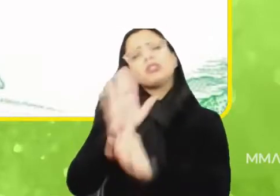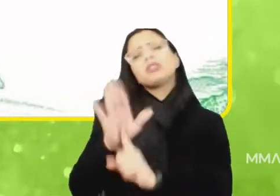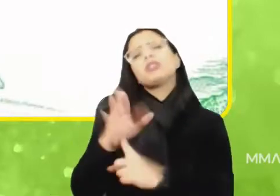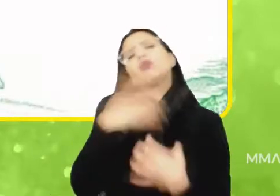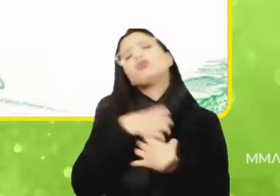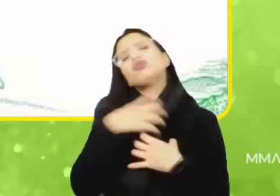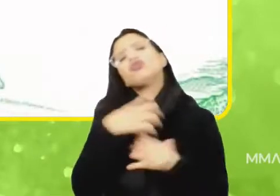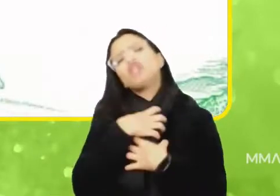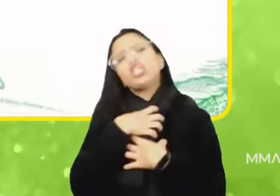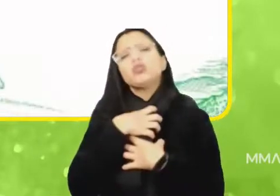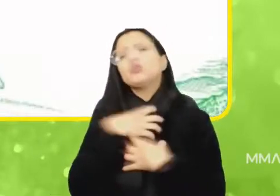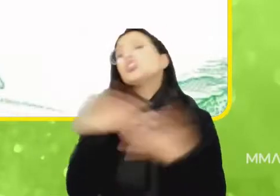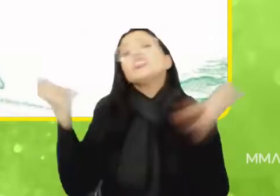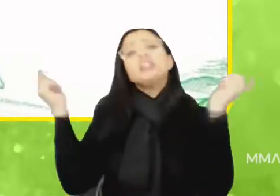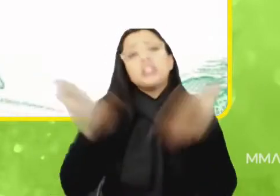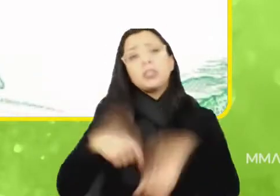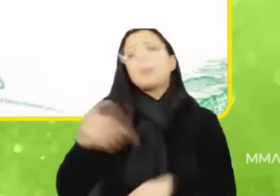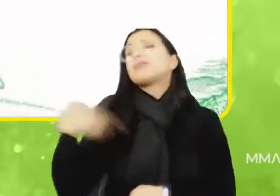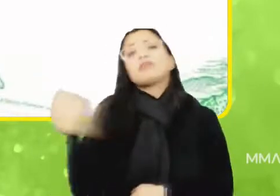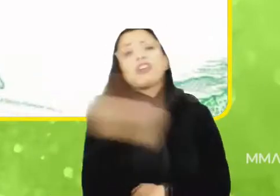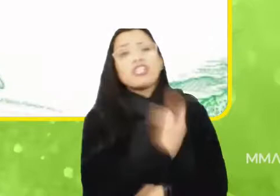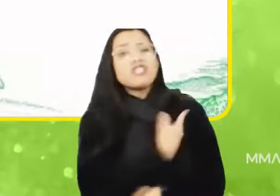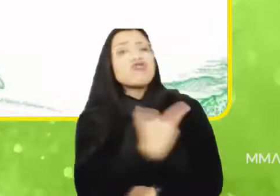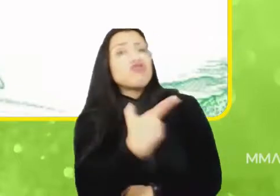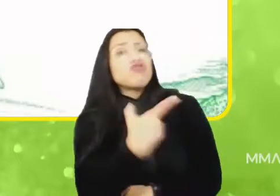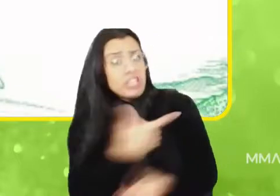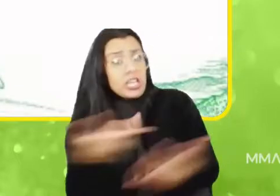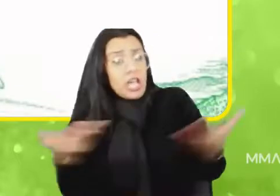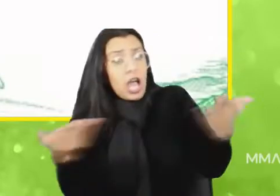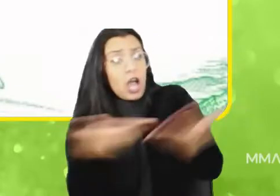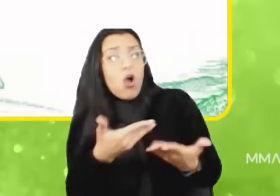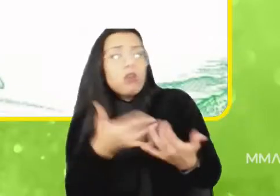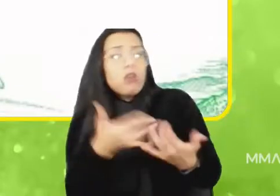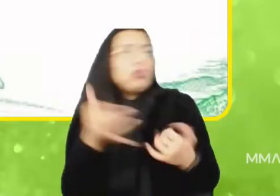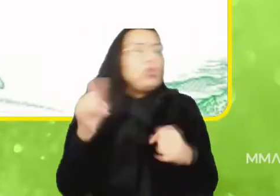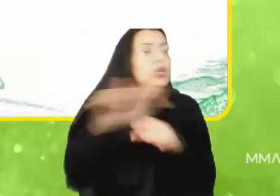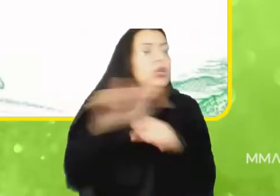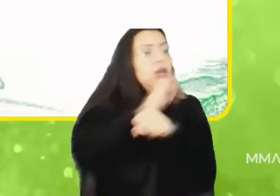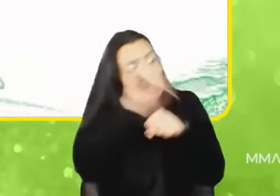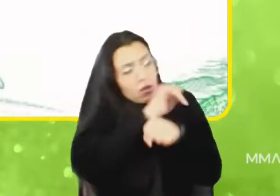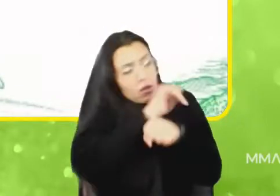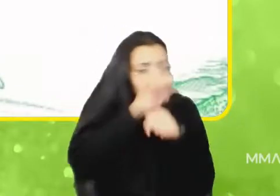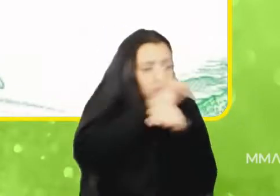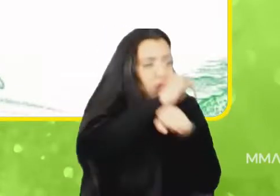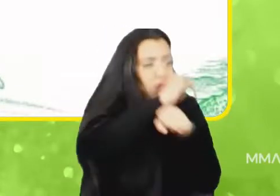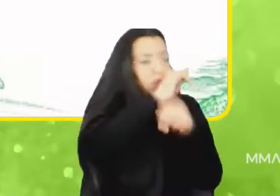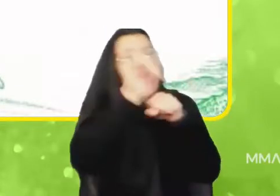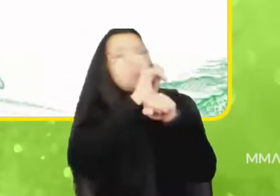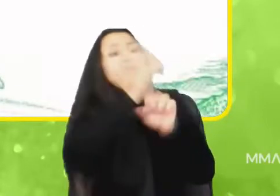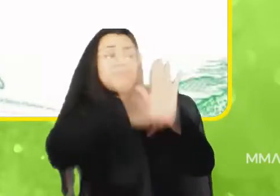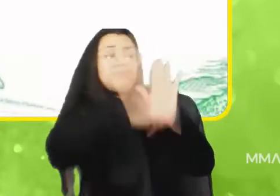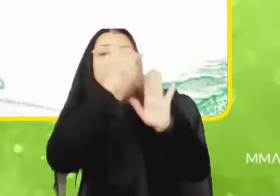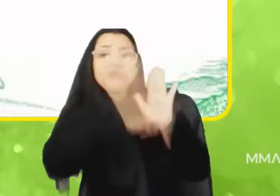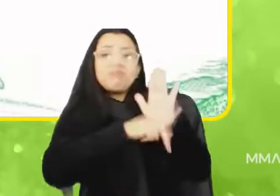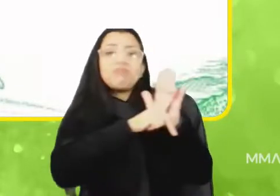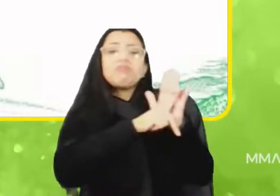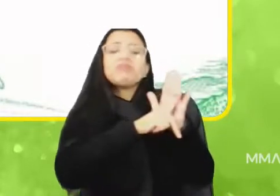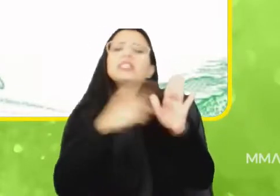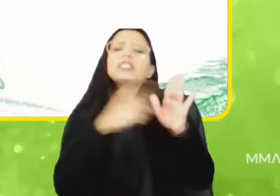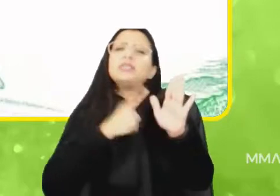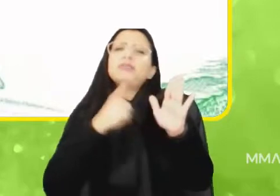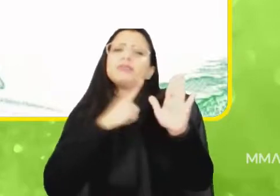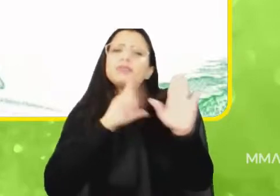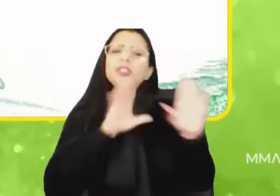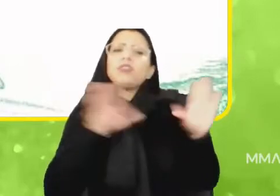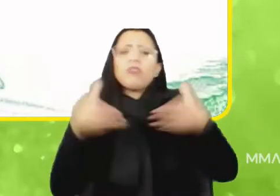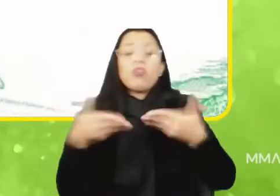viabilização de recursos que a gente tem por meio de projetos que estão direcionados para a recuperação da vegetação nativa.